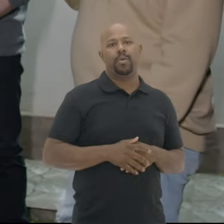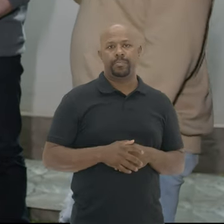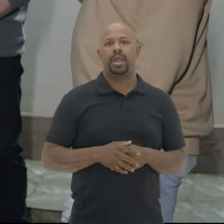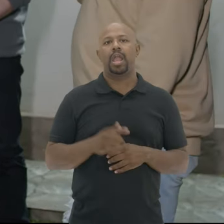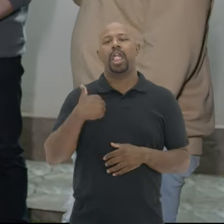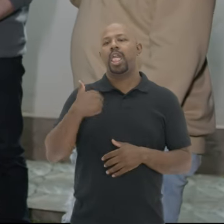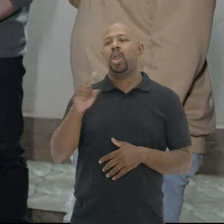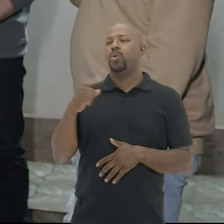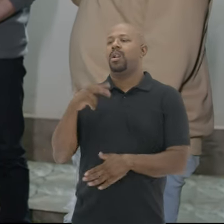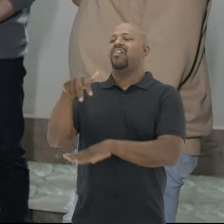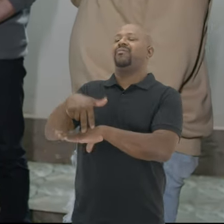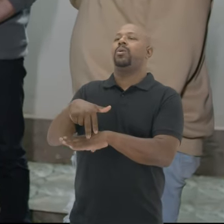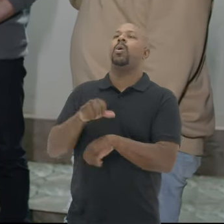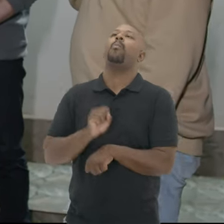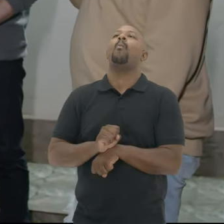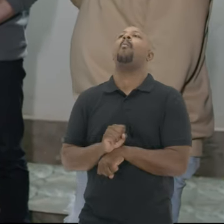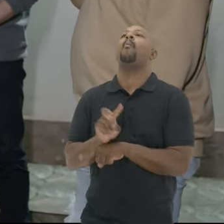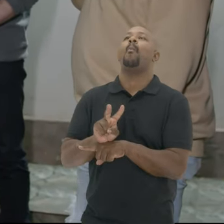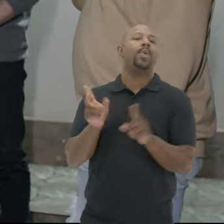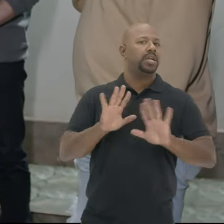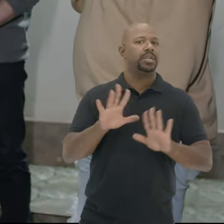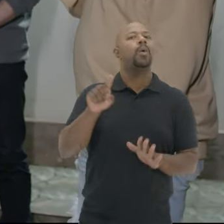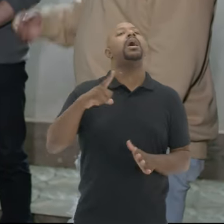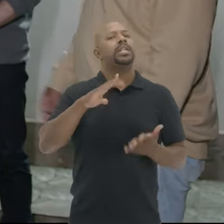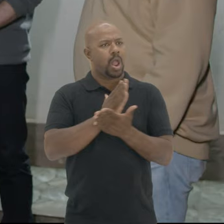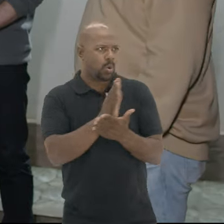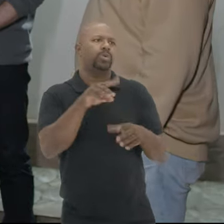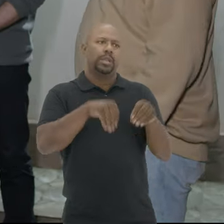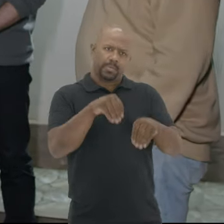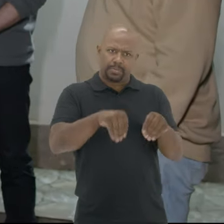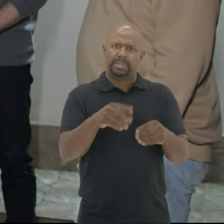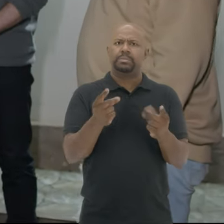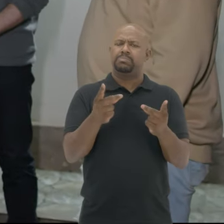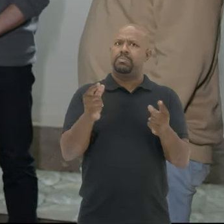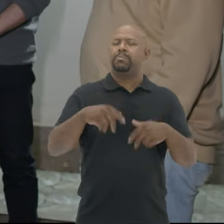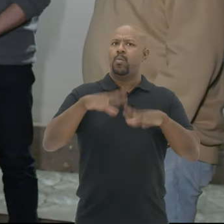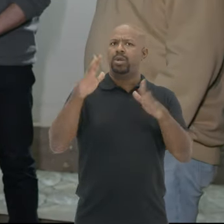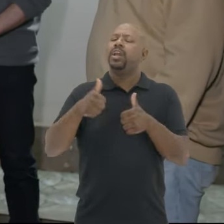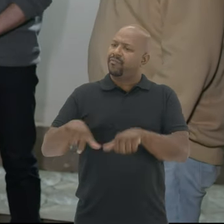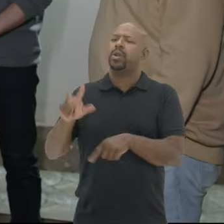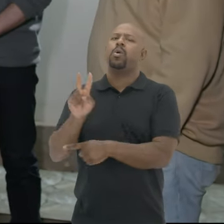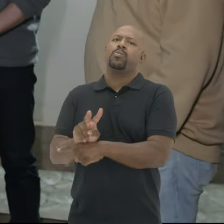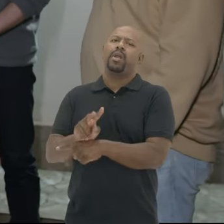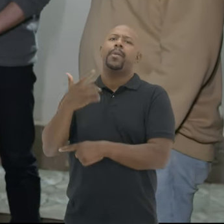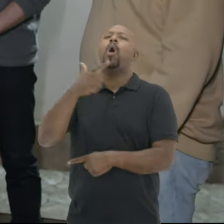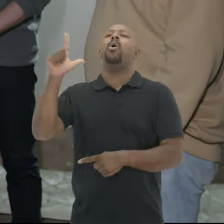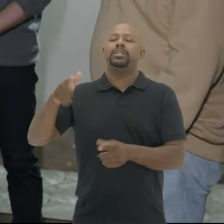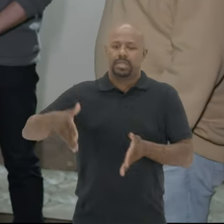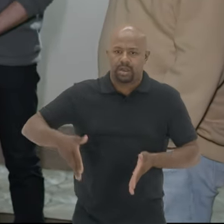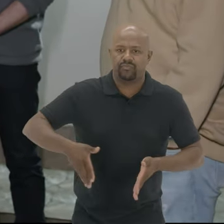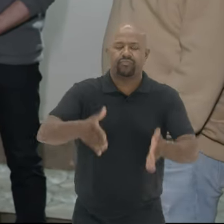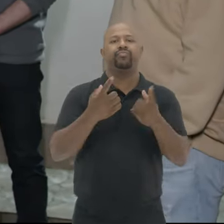entendi Eu não me paro Na faixa aqui Mas tem outros Que plantam bem muito E eles